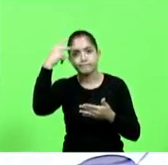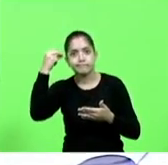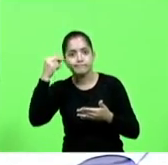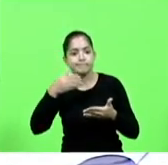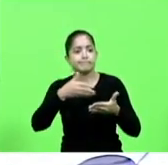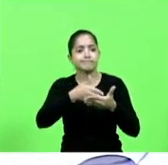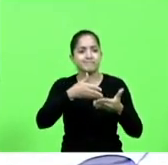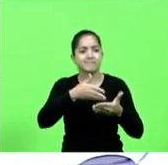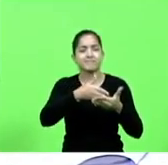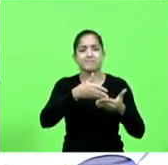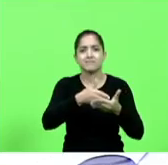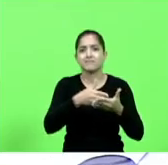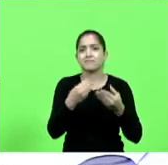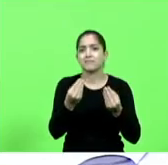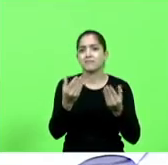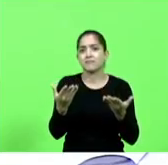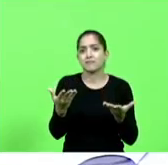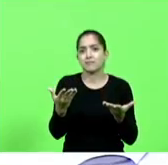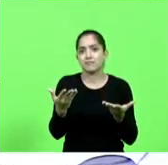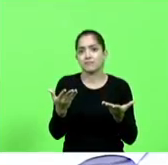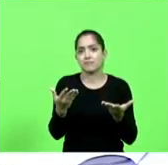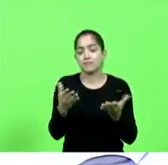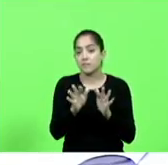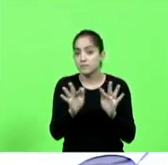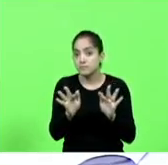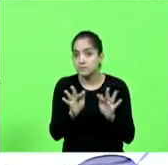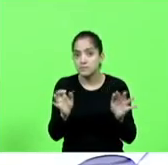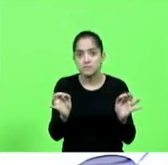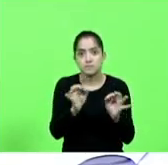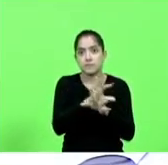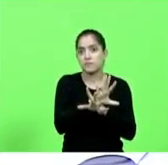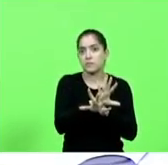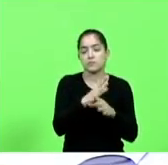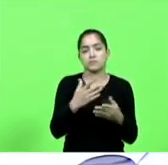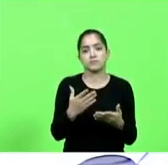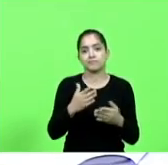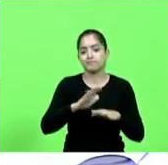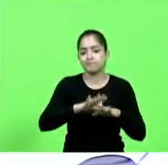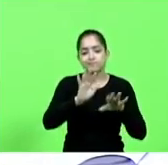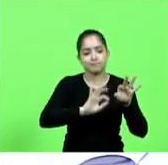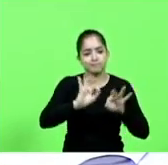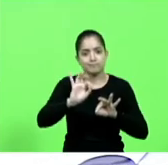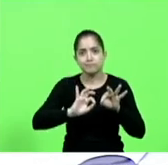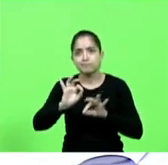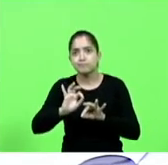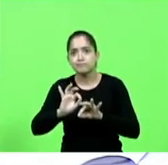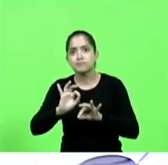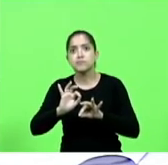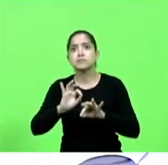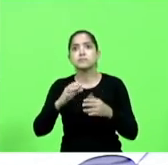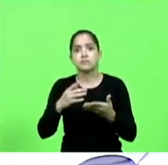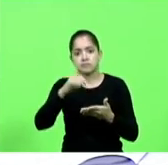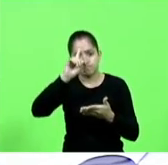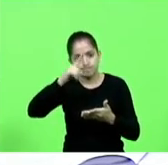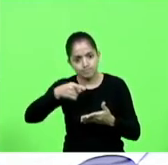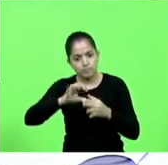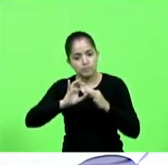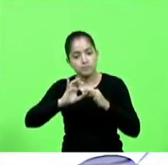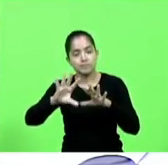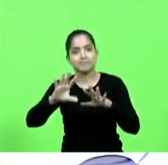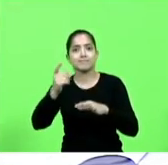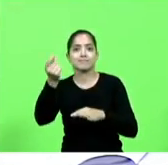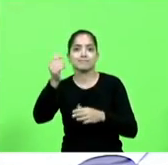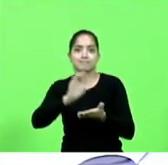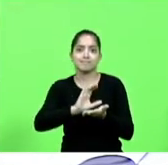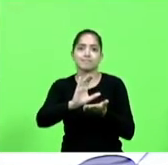empecilho para o governo? É simples, está aqui, está pronto, a Murel fez a sua parte. É só ele aportar o recurso, licitar a obra e